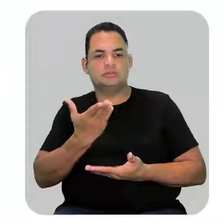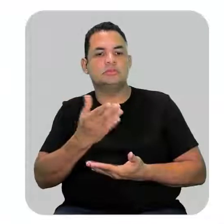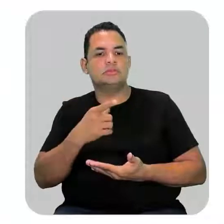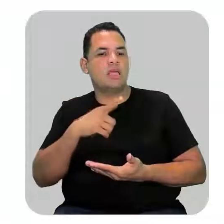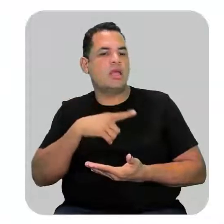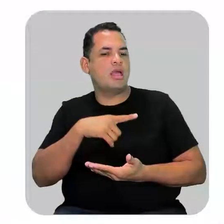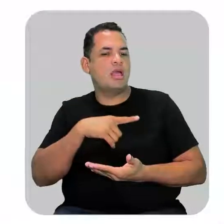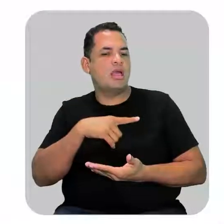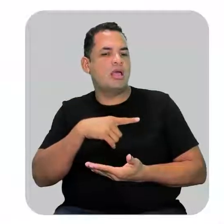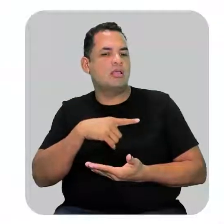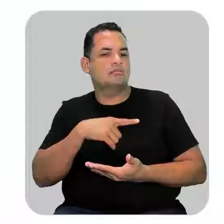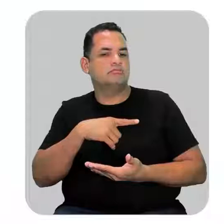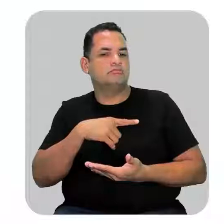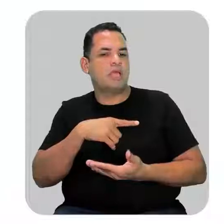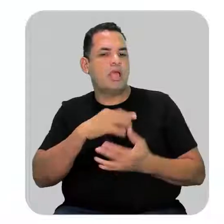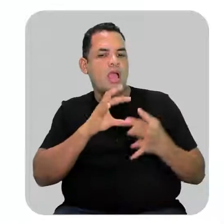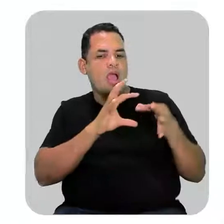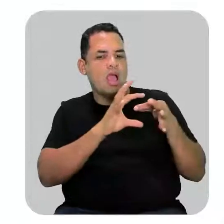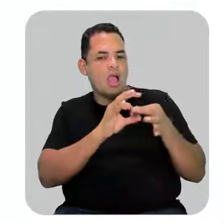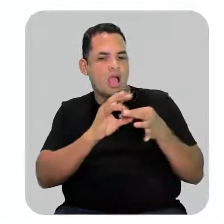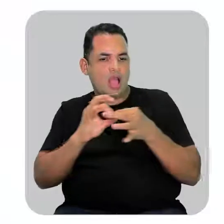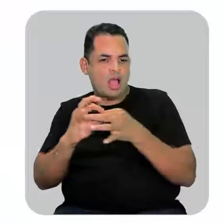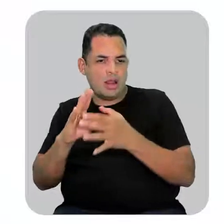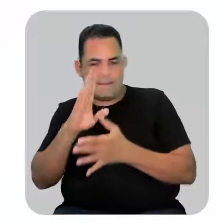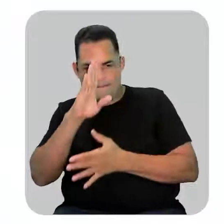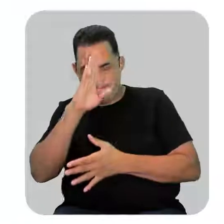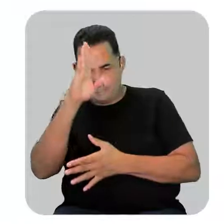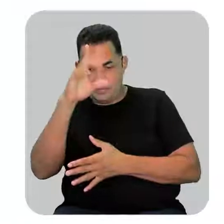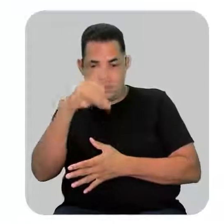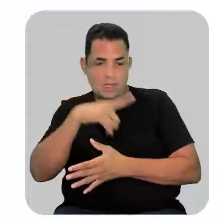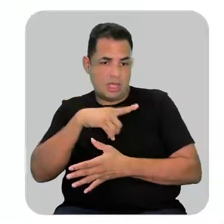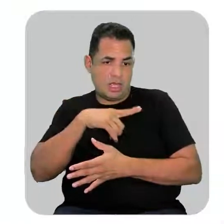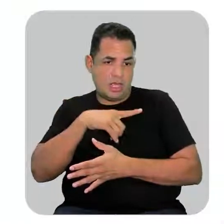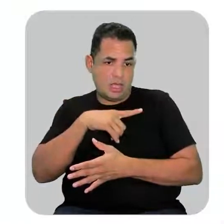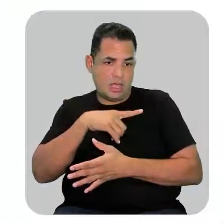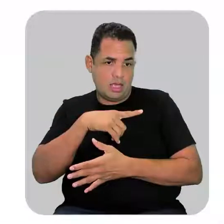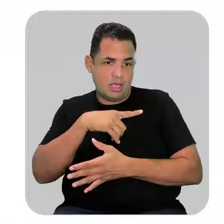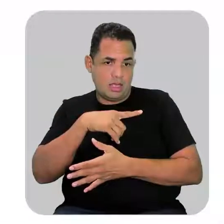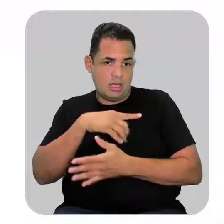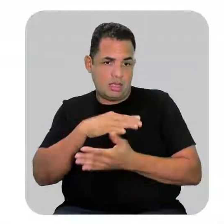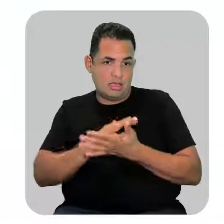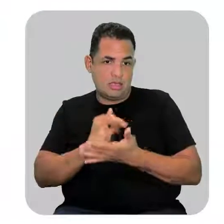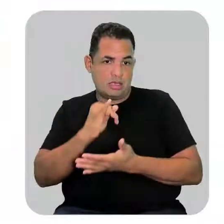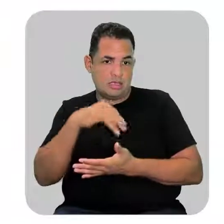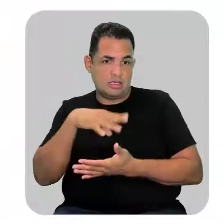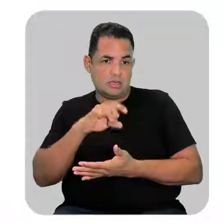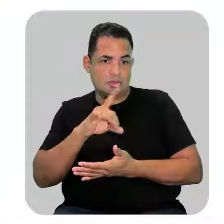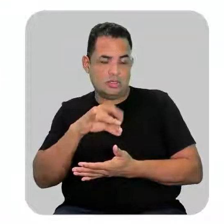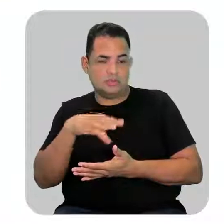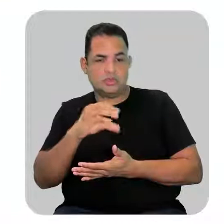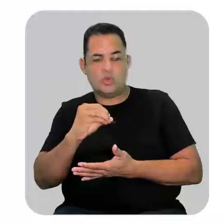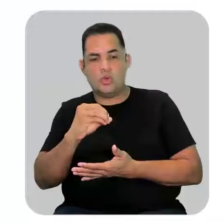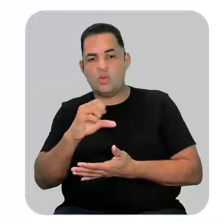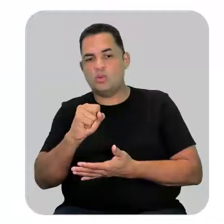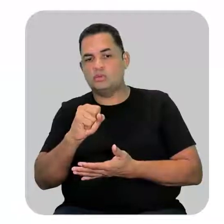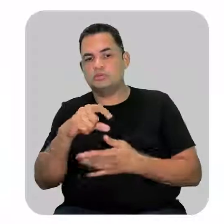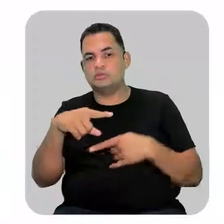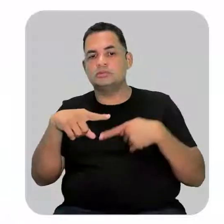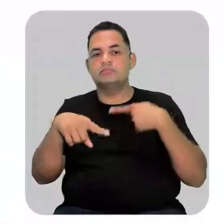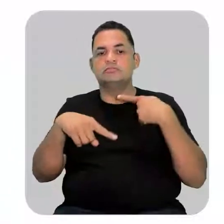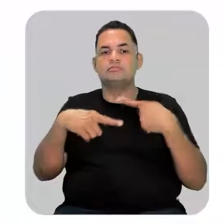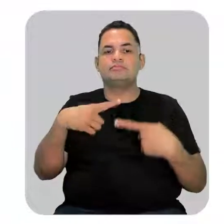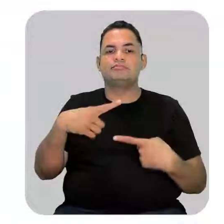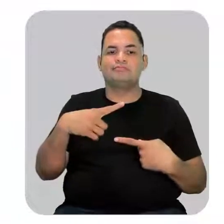a minha cadeia principal sempre seja a que apresenta as insaturações depois